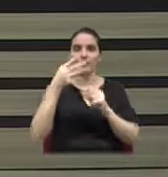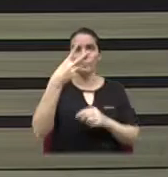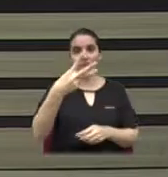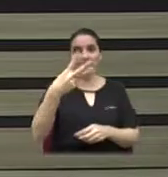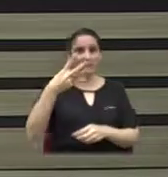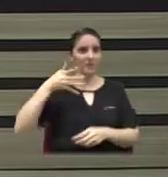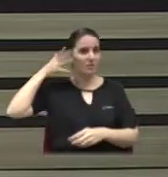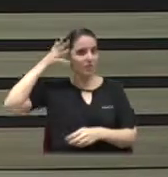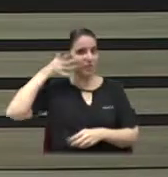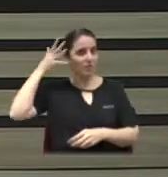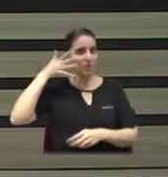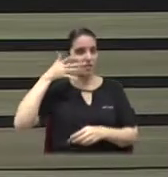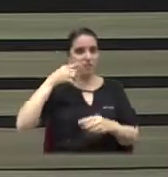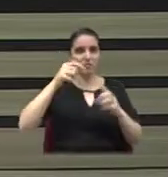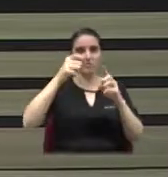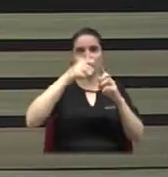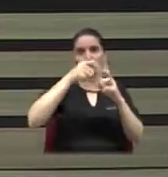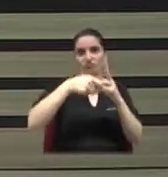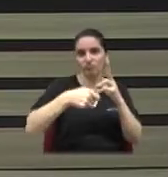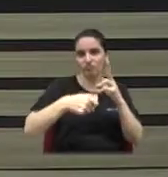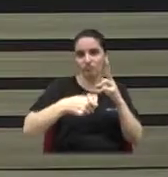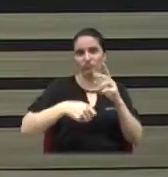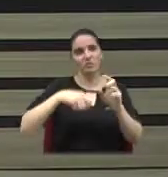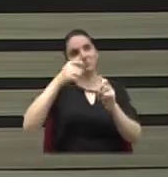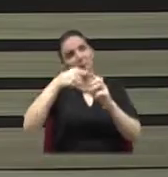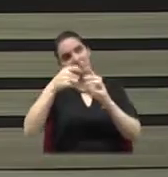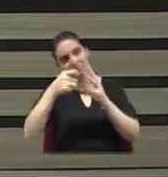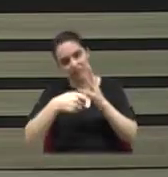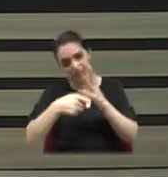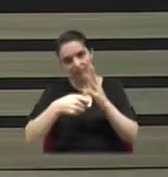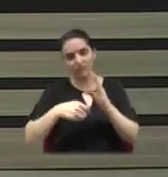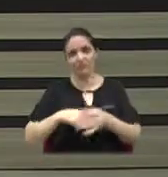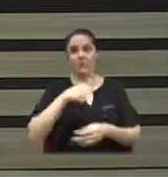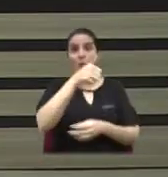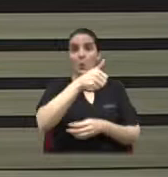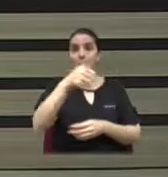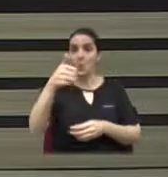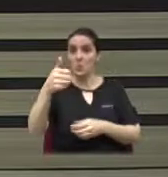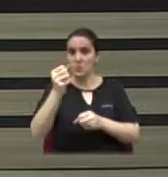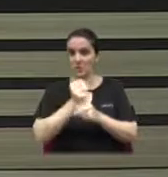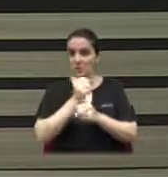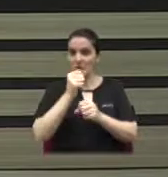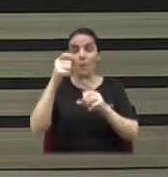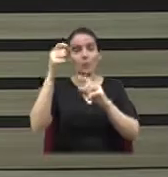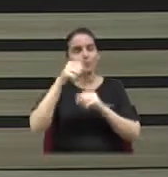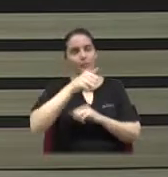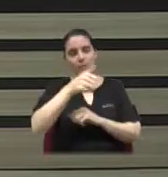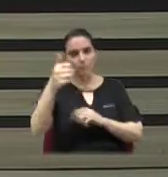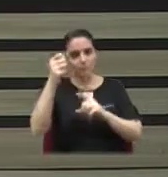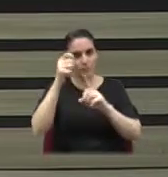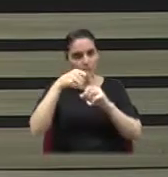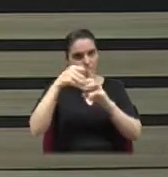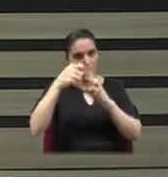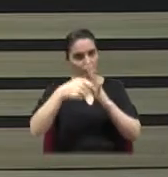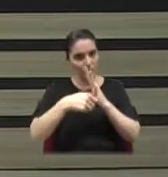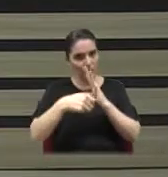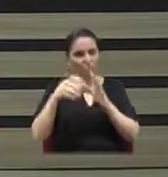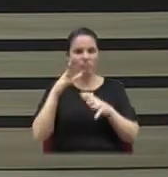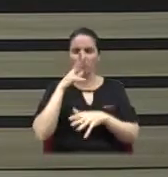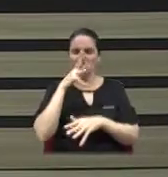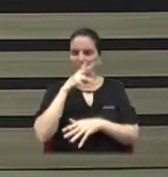3 meses cada palestra. Então, foram 11 meses que demorou, em 2005. Então,